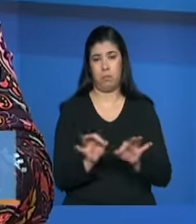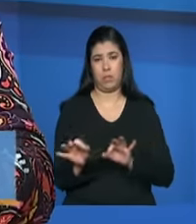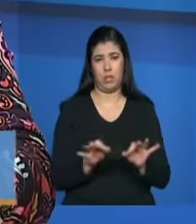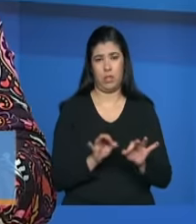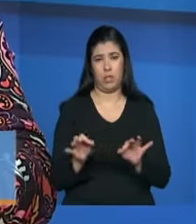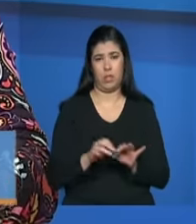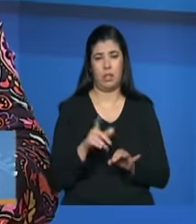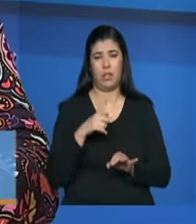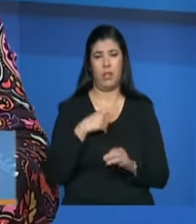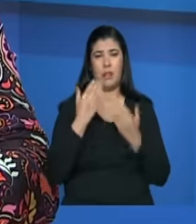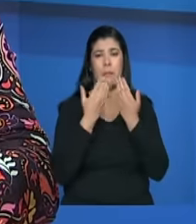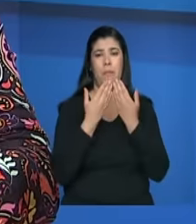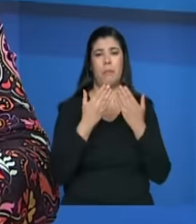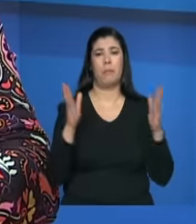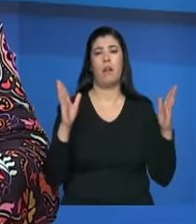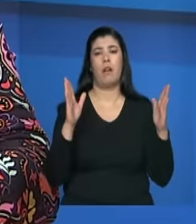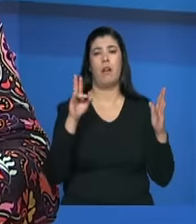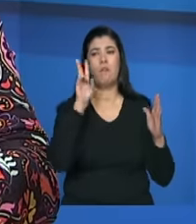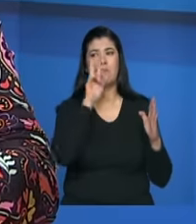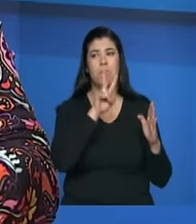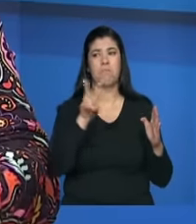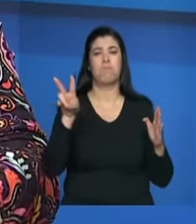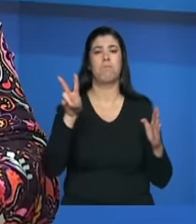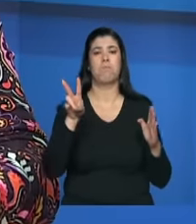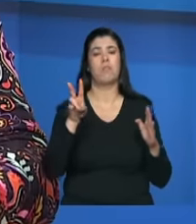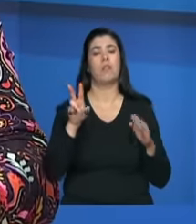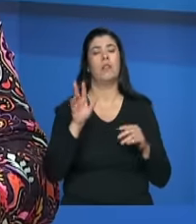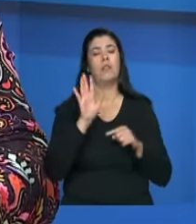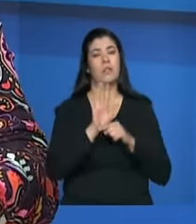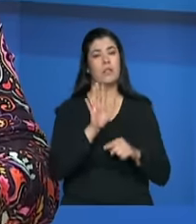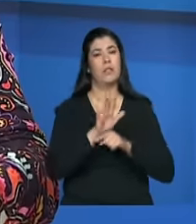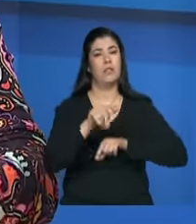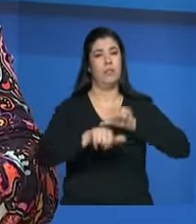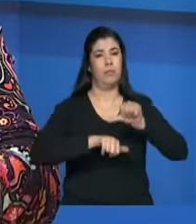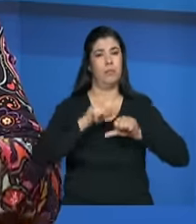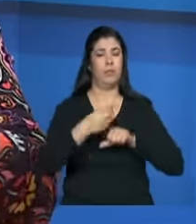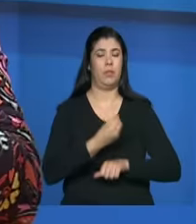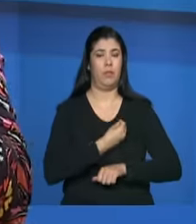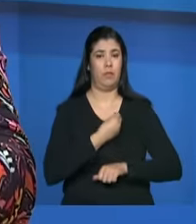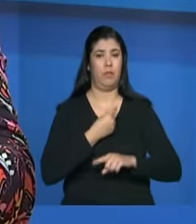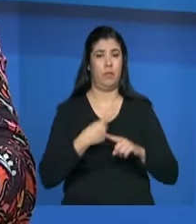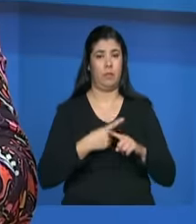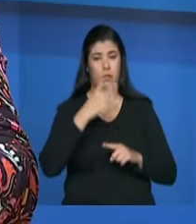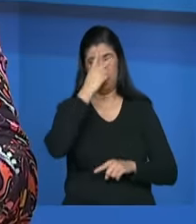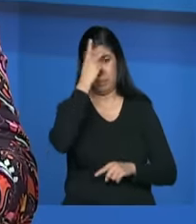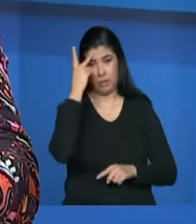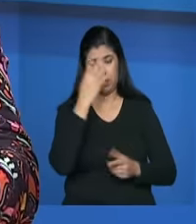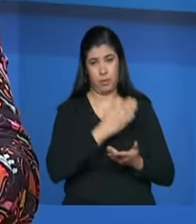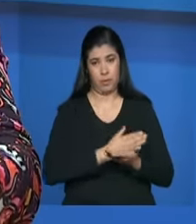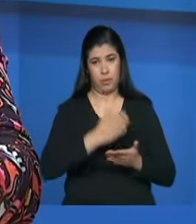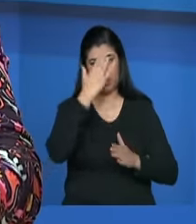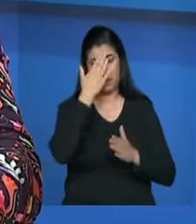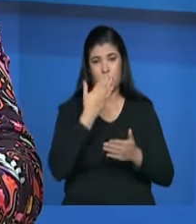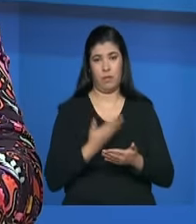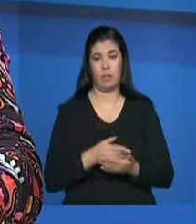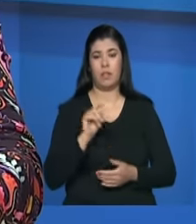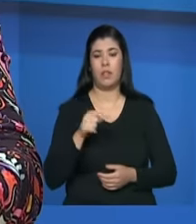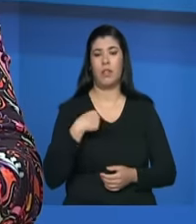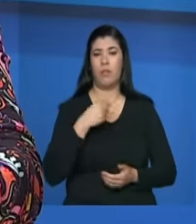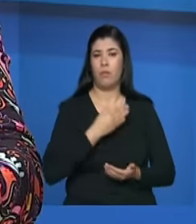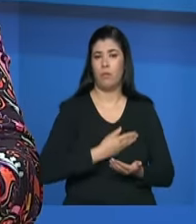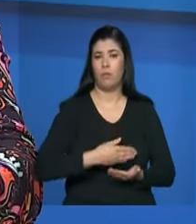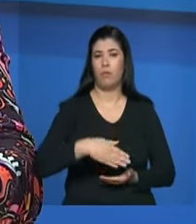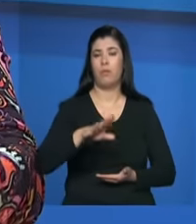portas mais abertas eu acho que isso vai mudar muito na vida das pessoas as pessoas entram no serviço confiando que elas estão ali